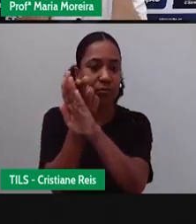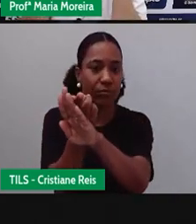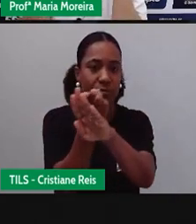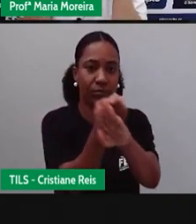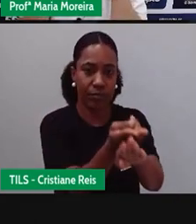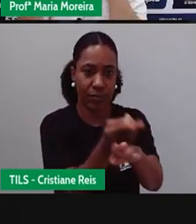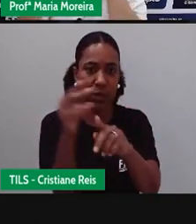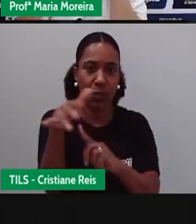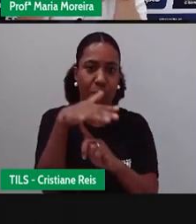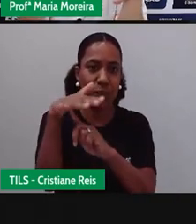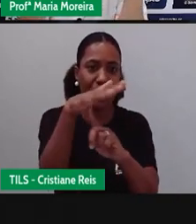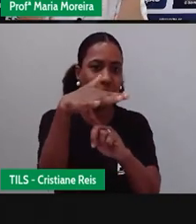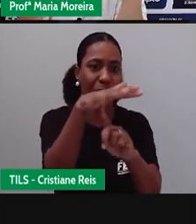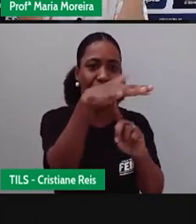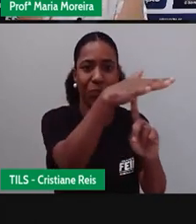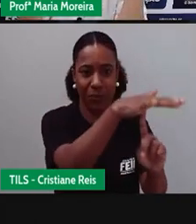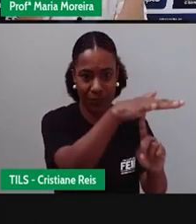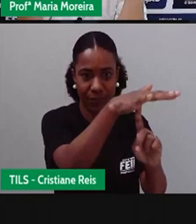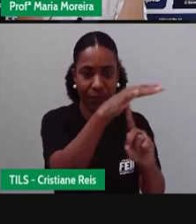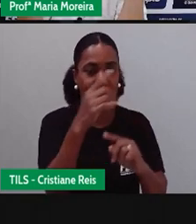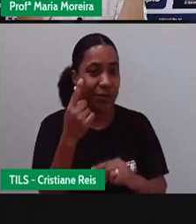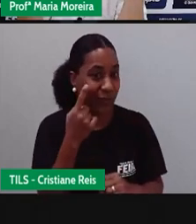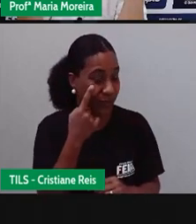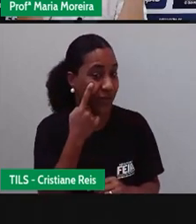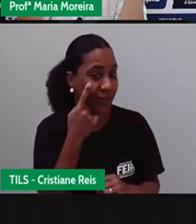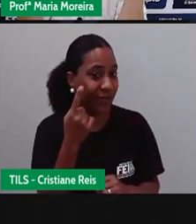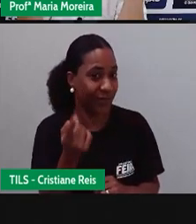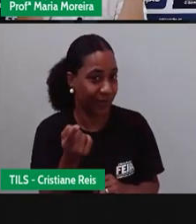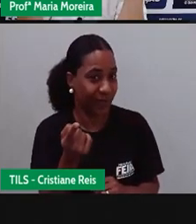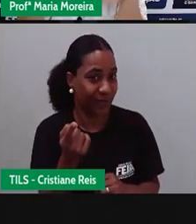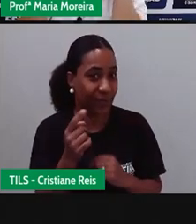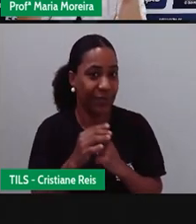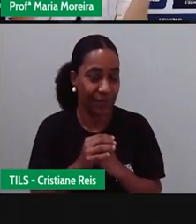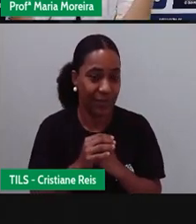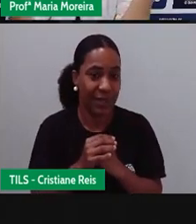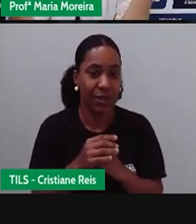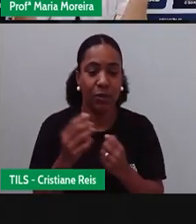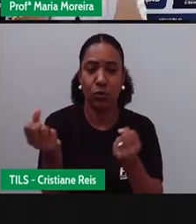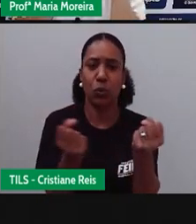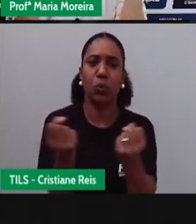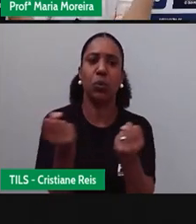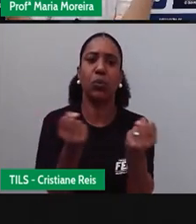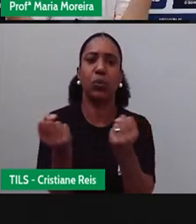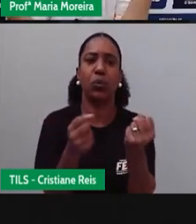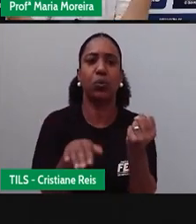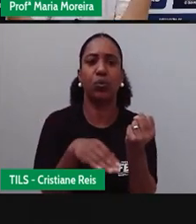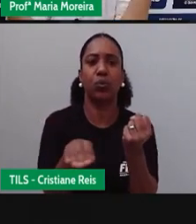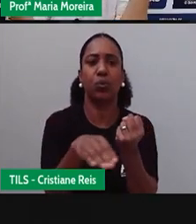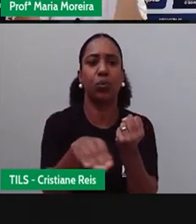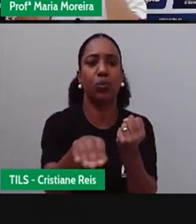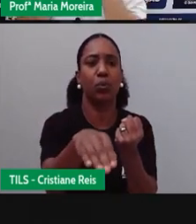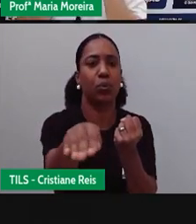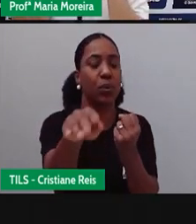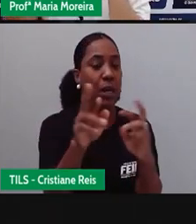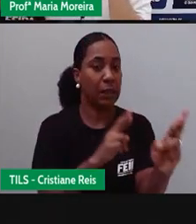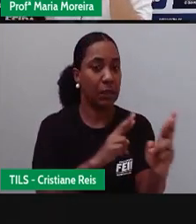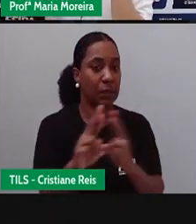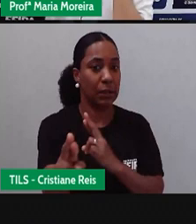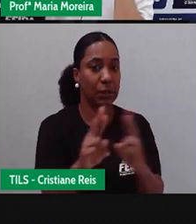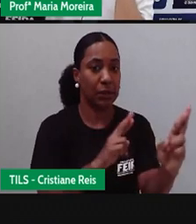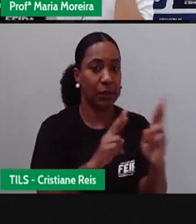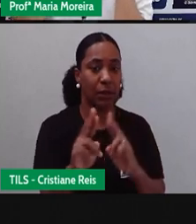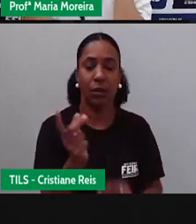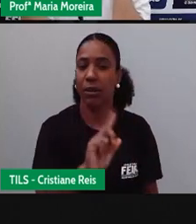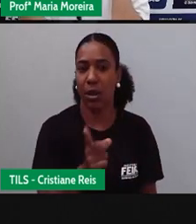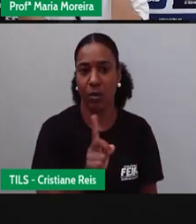ambulância, ela não vai apenas no caminho terrestre, ela não está apenas na Terra. Olha só, a já está vendo uma